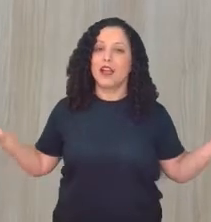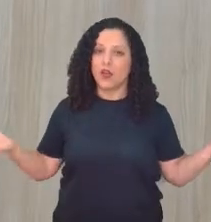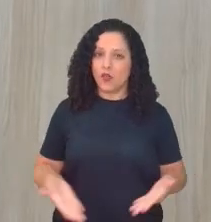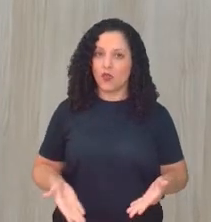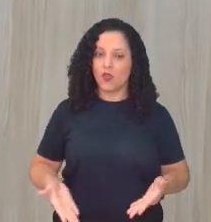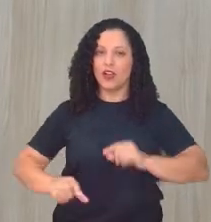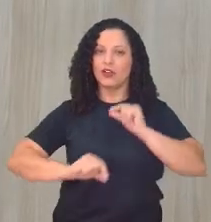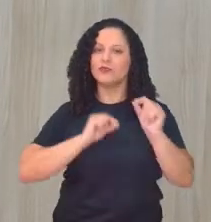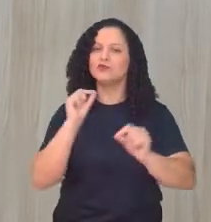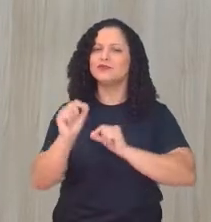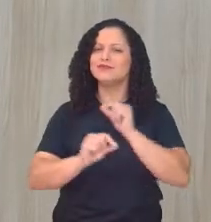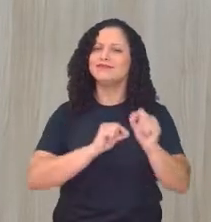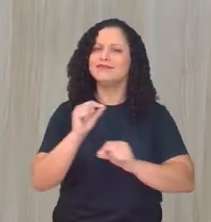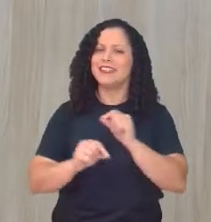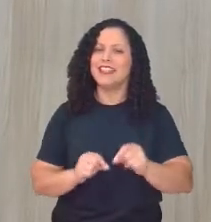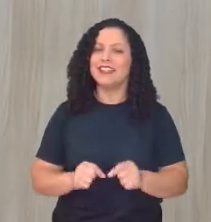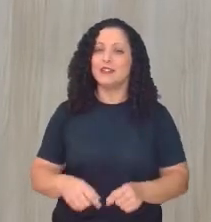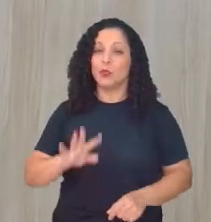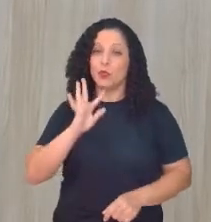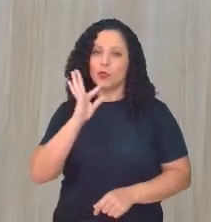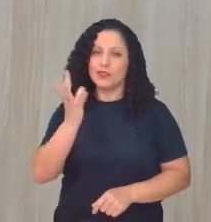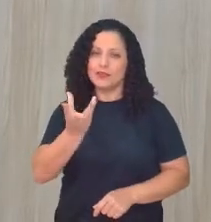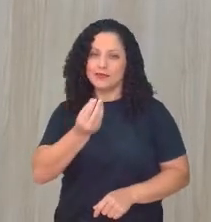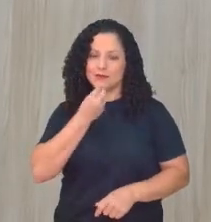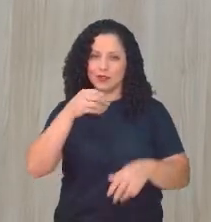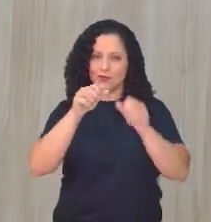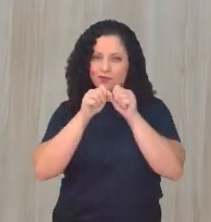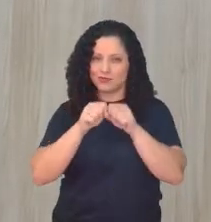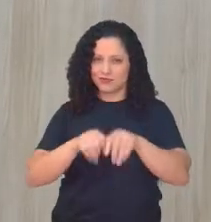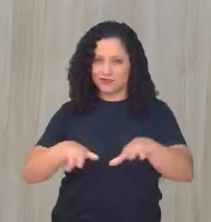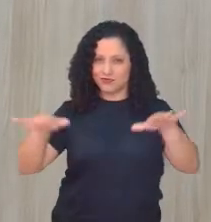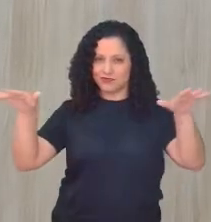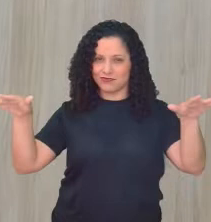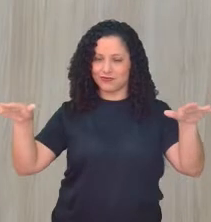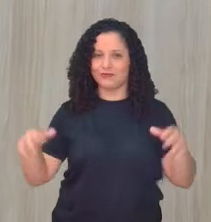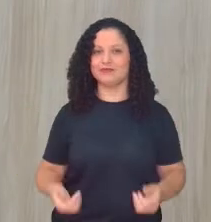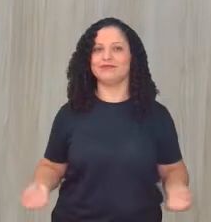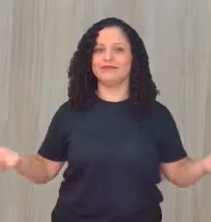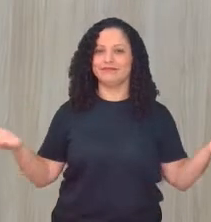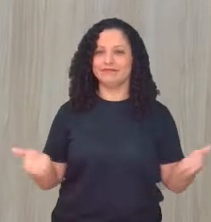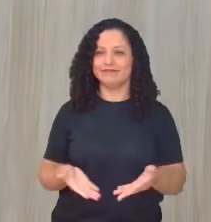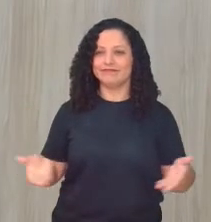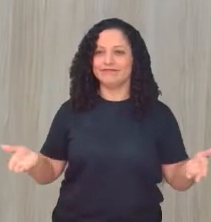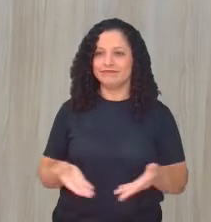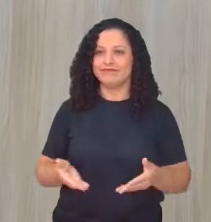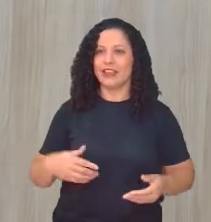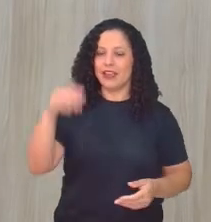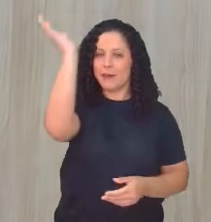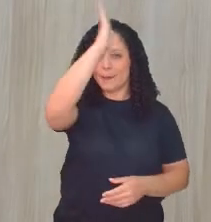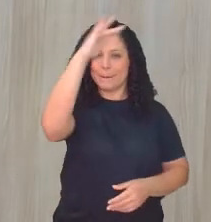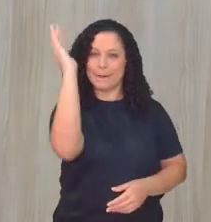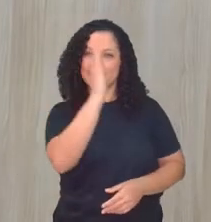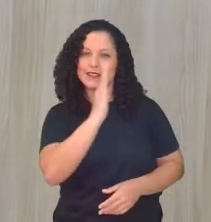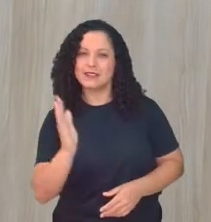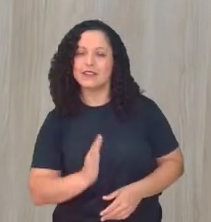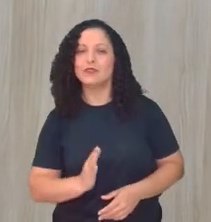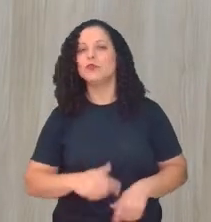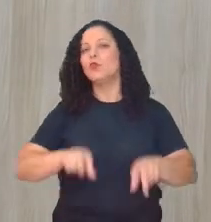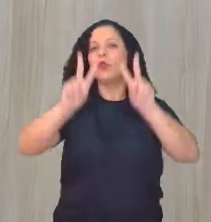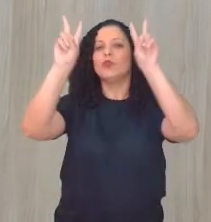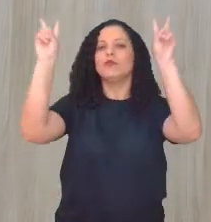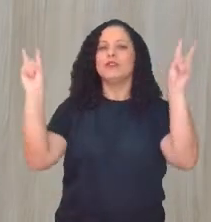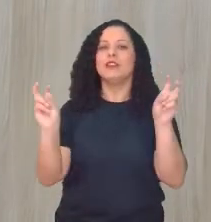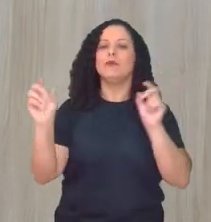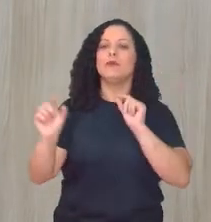ampliar a nossa visão para o nosso país. Vamos observar aí o nosso tema, que